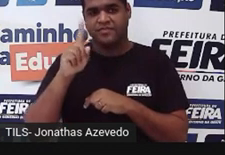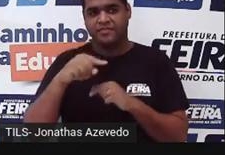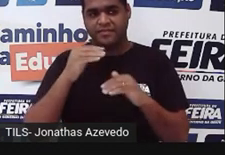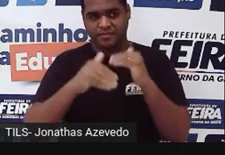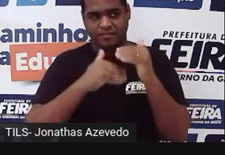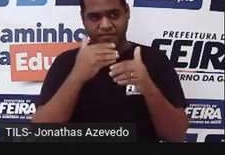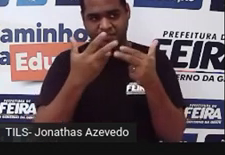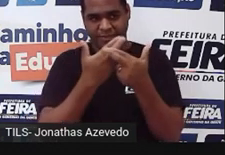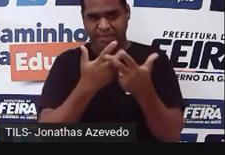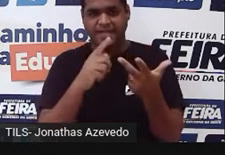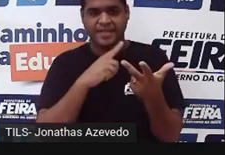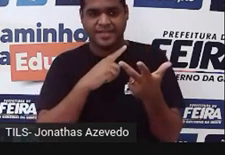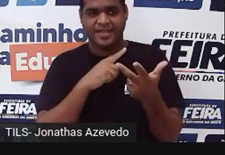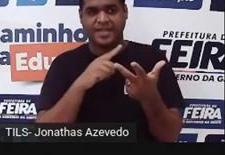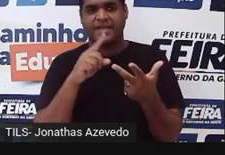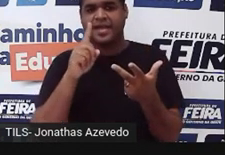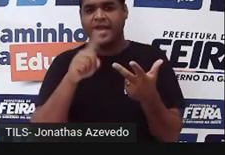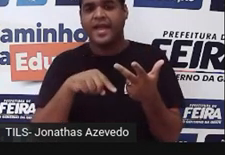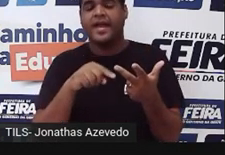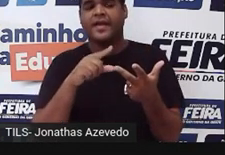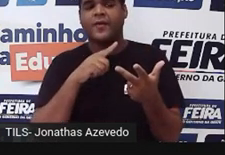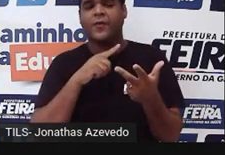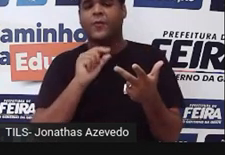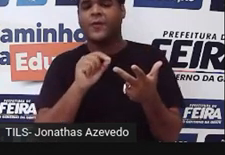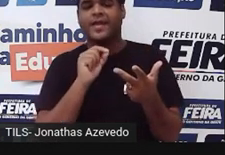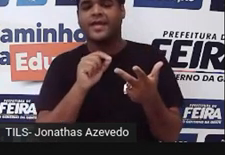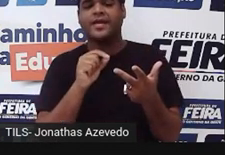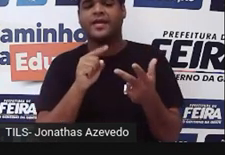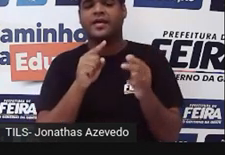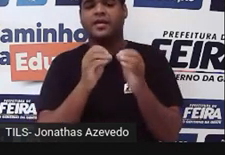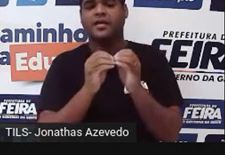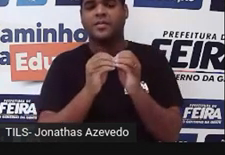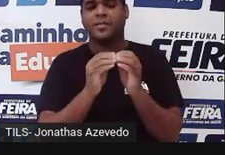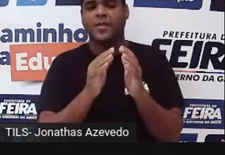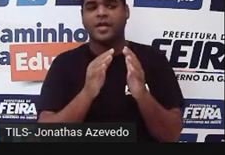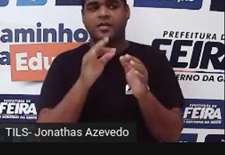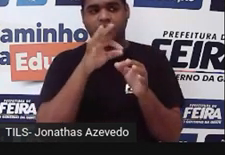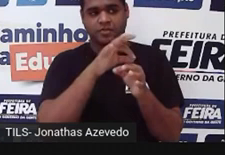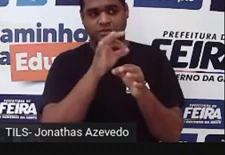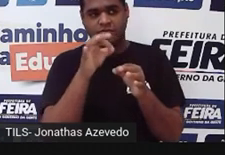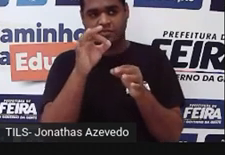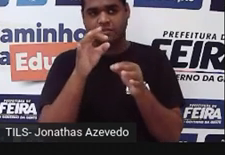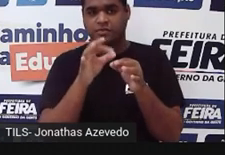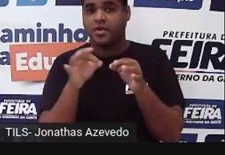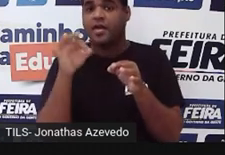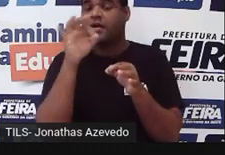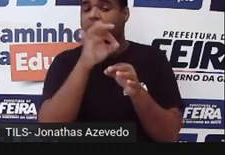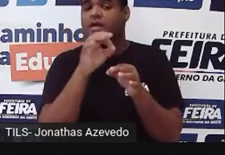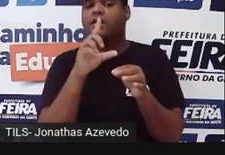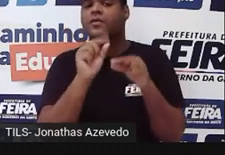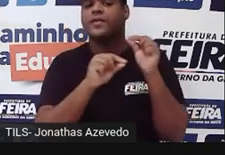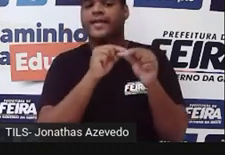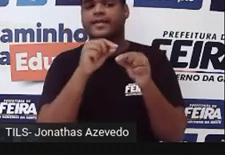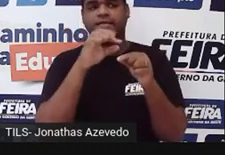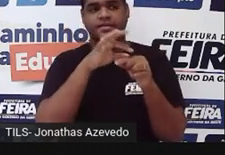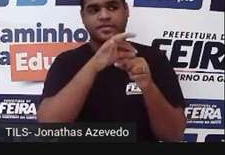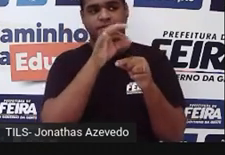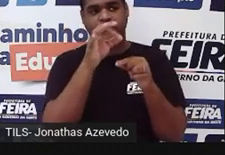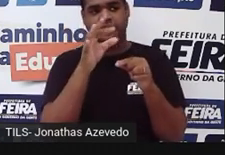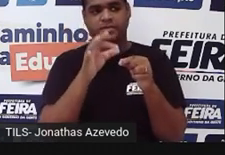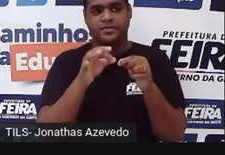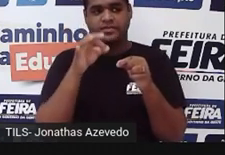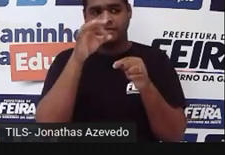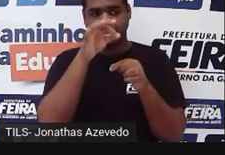esporófito. Esse esporófito vai se encher aqui. Nessa estrutura aqui do esporófito, a gente tem a cápsula.